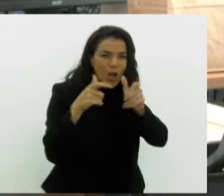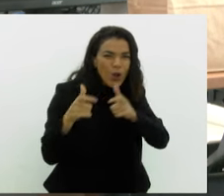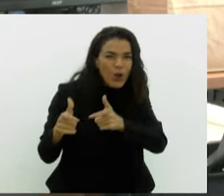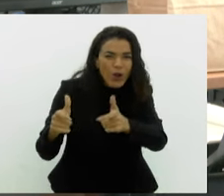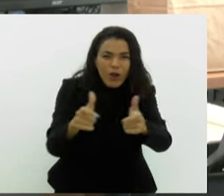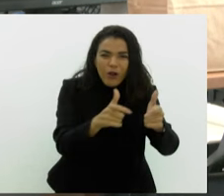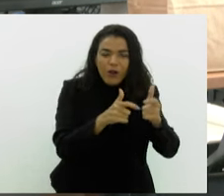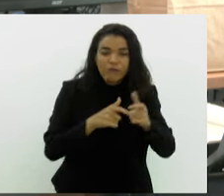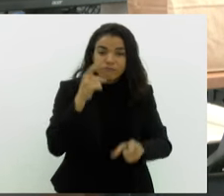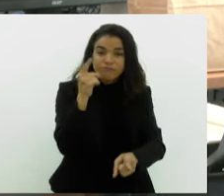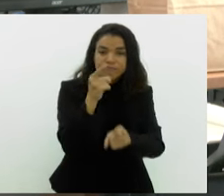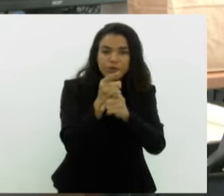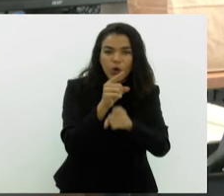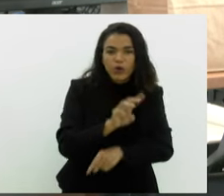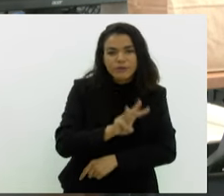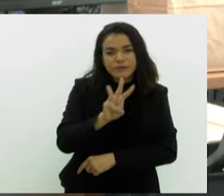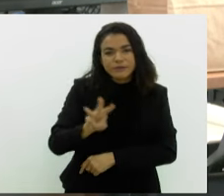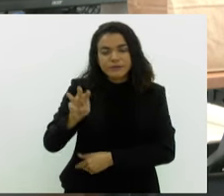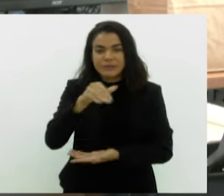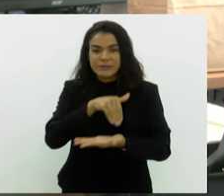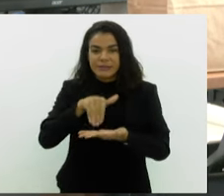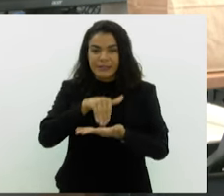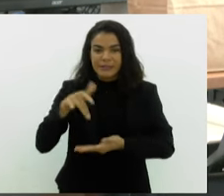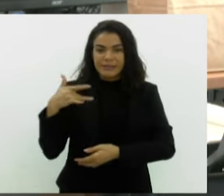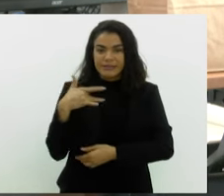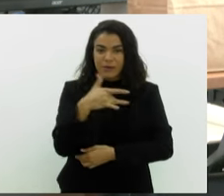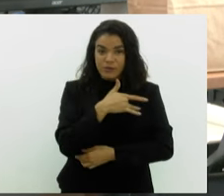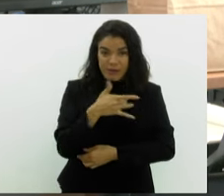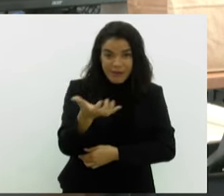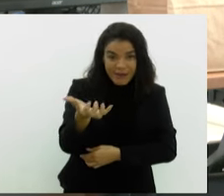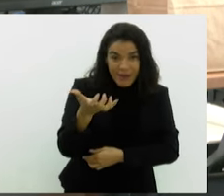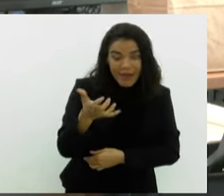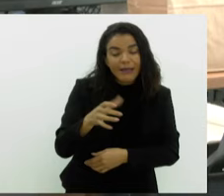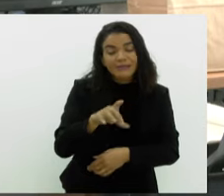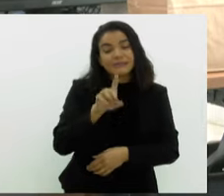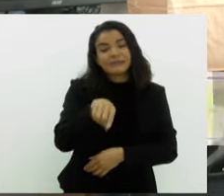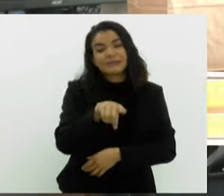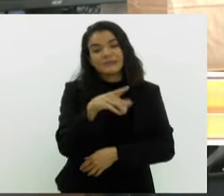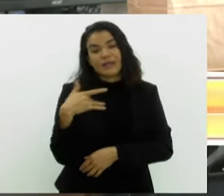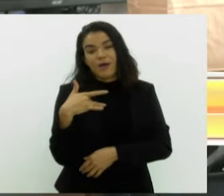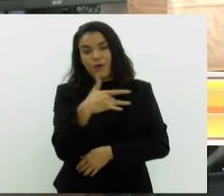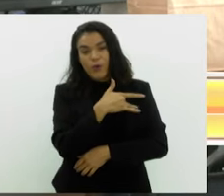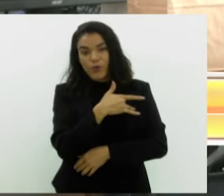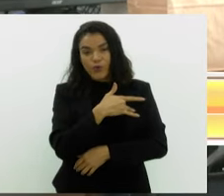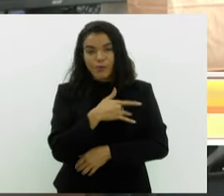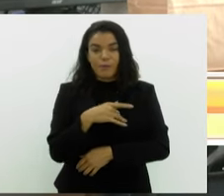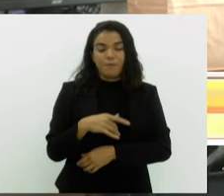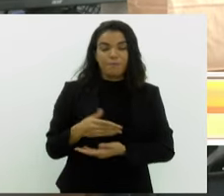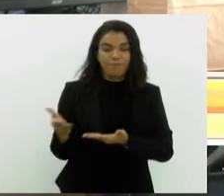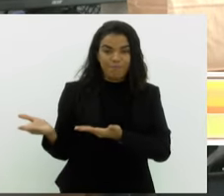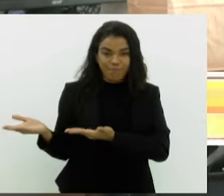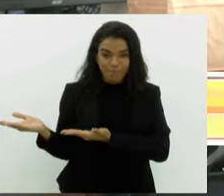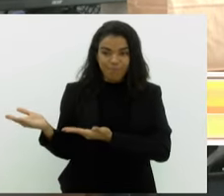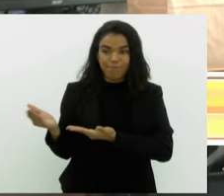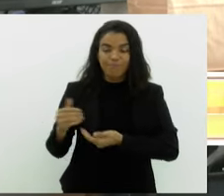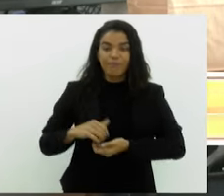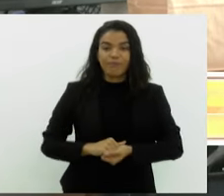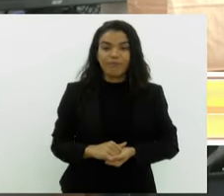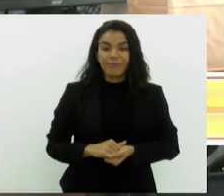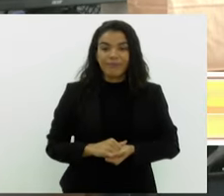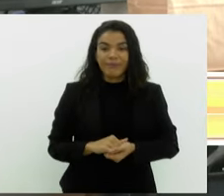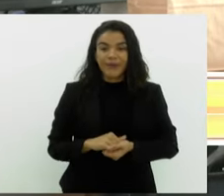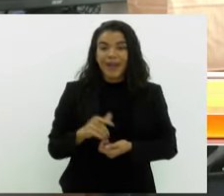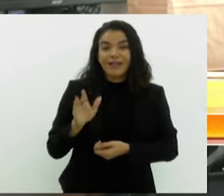você encontra no site da Secretaria de Saúde, que é saúde.prefeitura.rio. E antes de encerrar essa